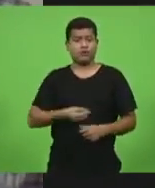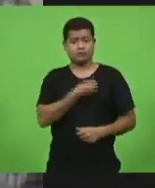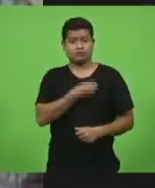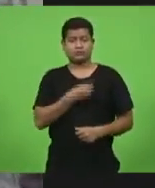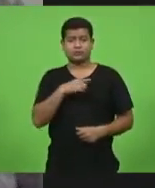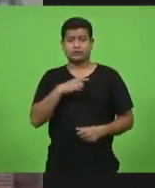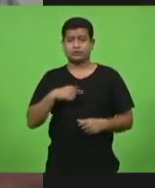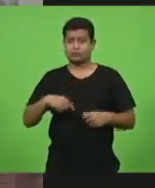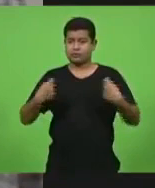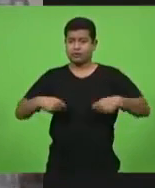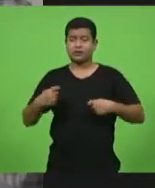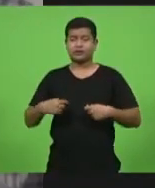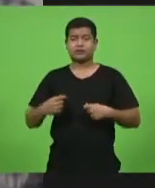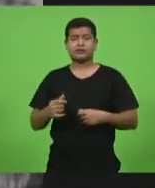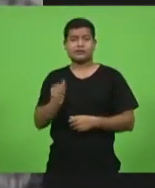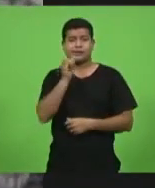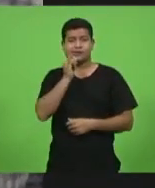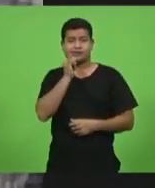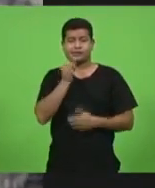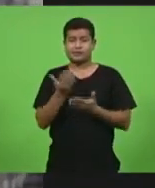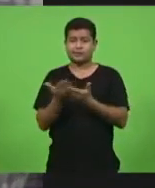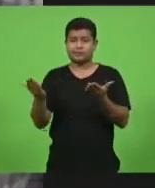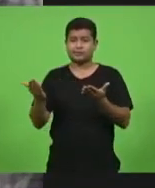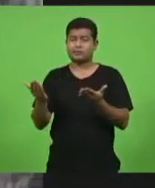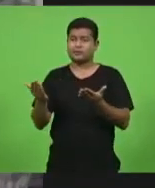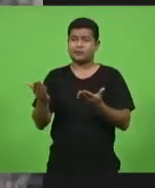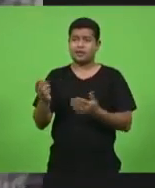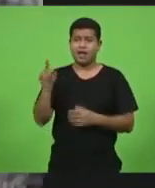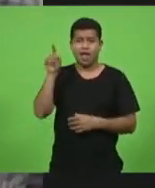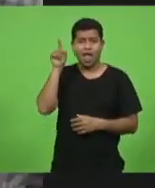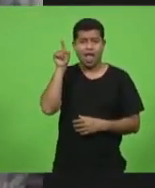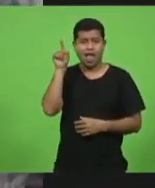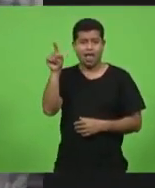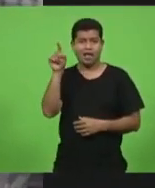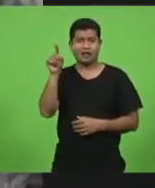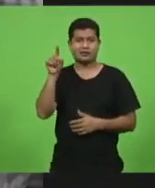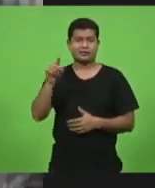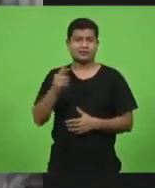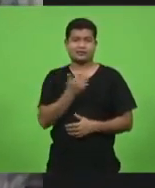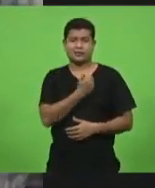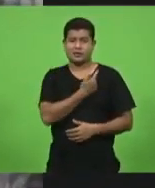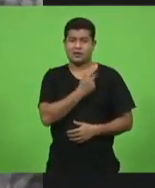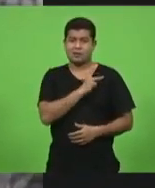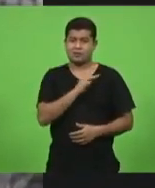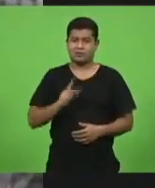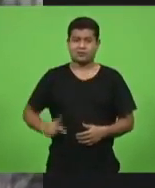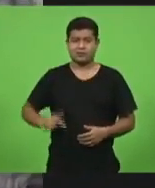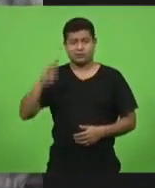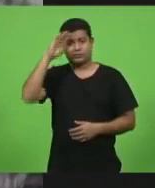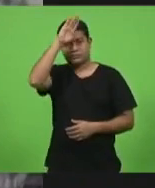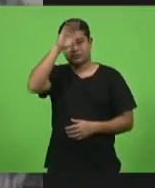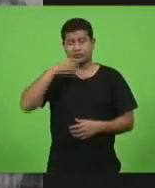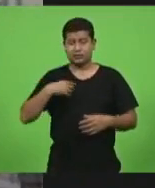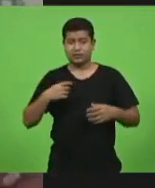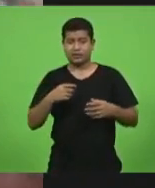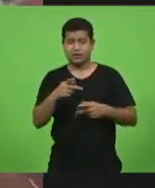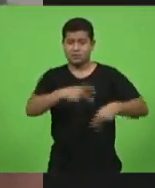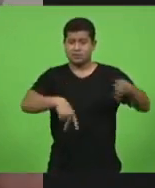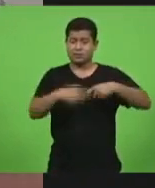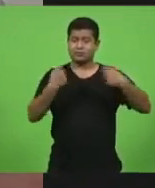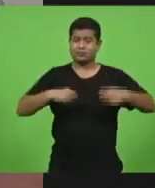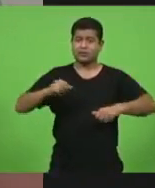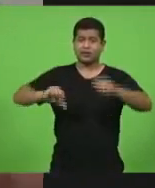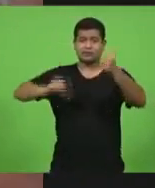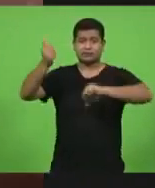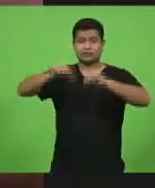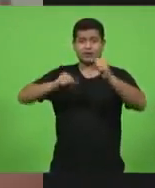comportar e o exemplo do nosso líder maior que a população brasileira faça avaliação da forma que